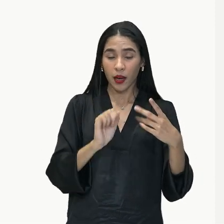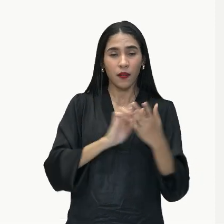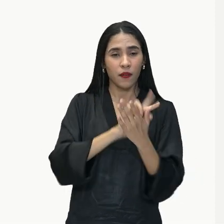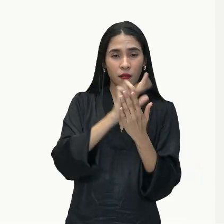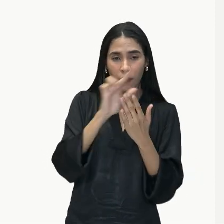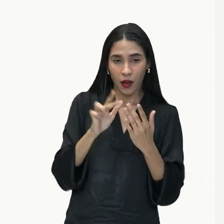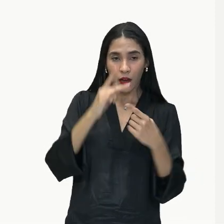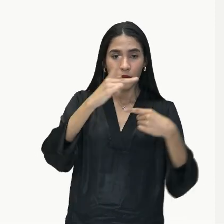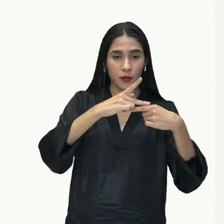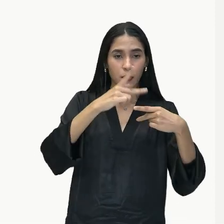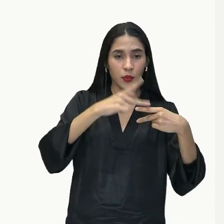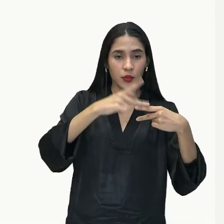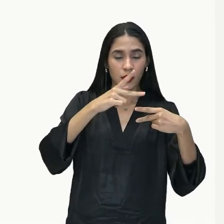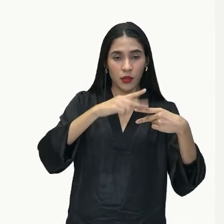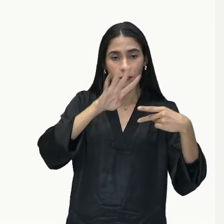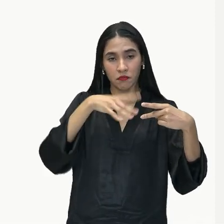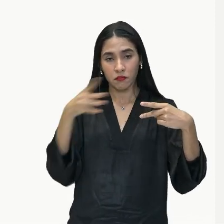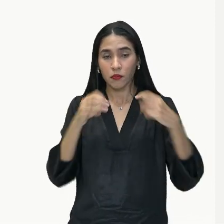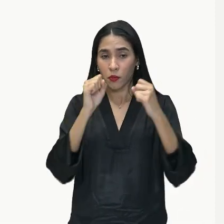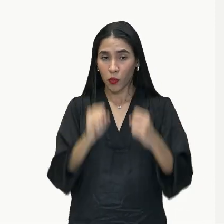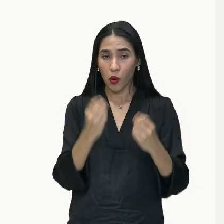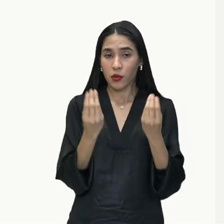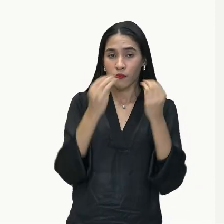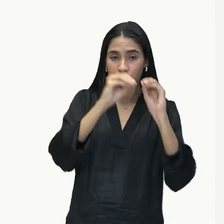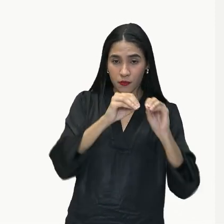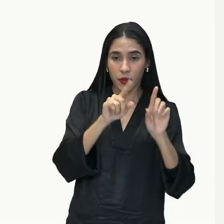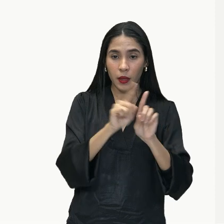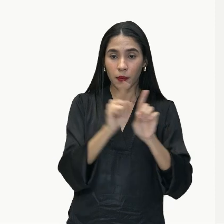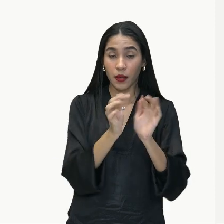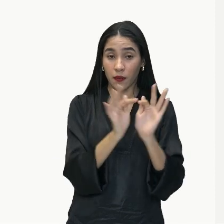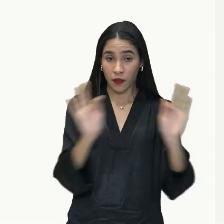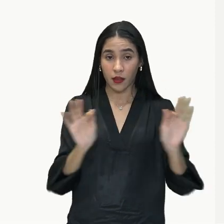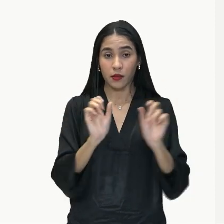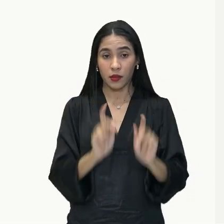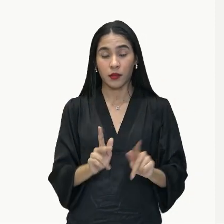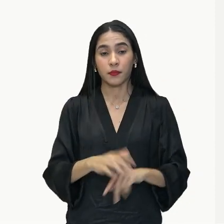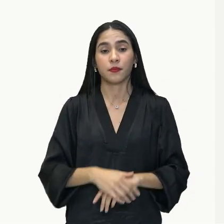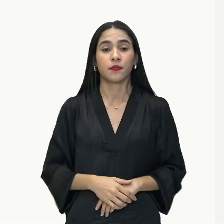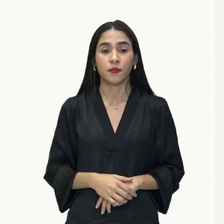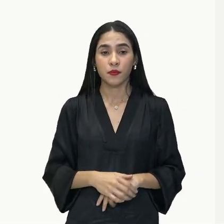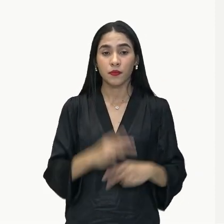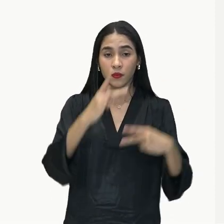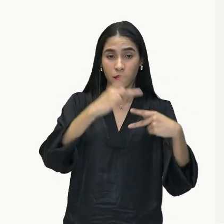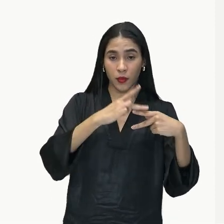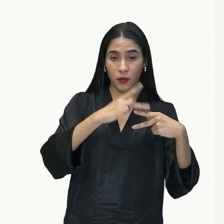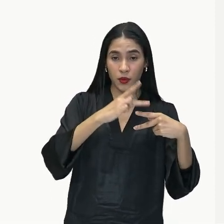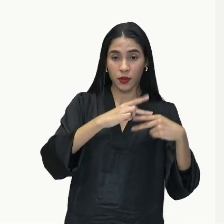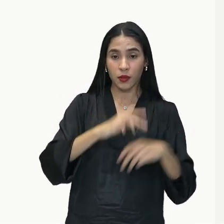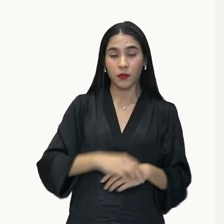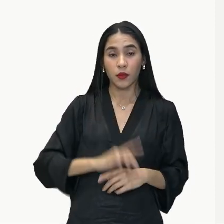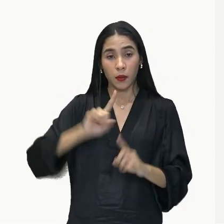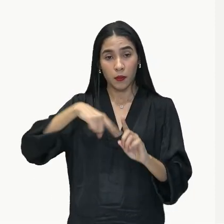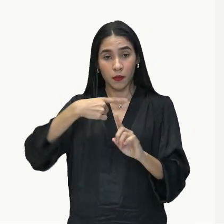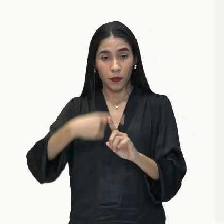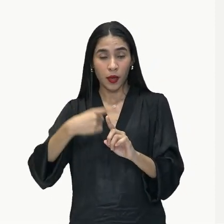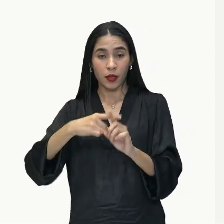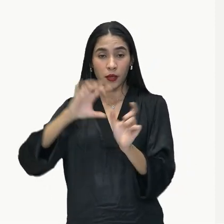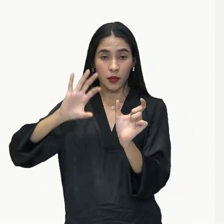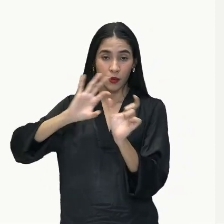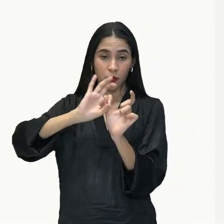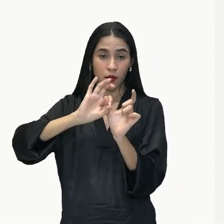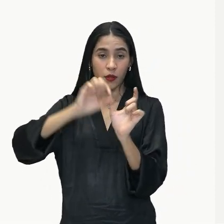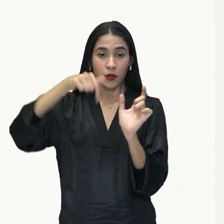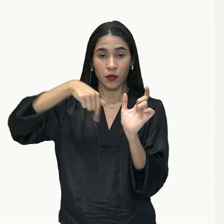outras que nós temos na nossa língua que poderiam aparecer aqui também, ok? Preposição e a conjunção integrante que,